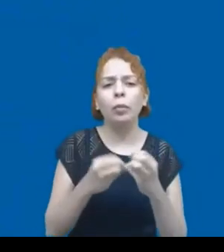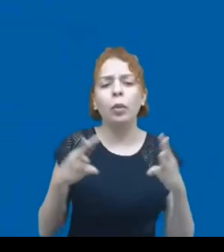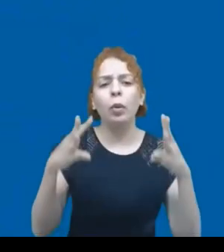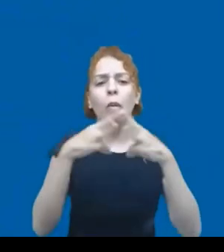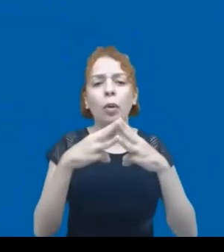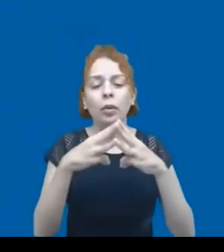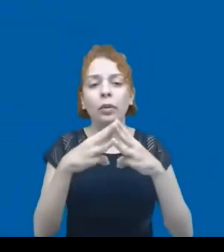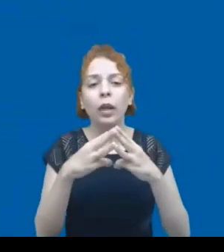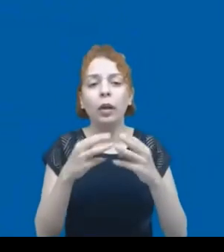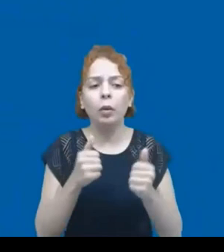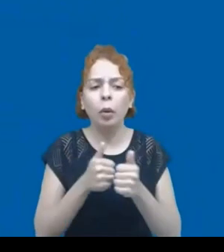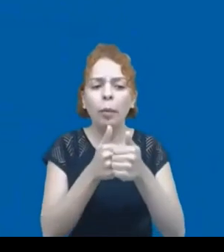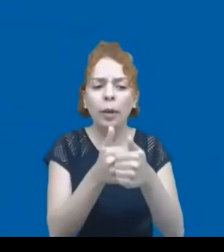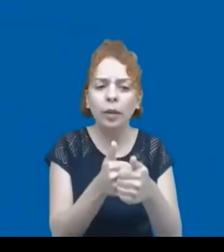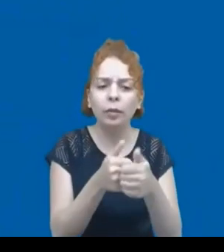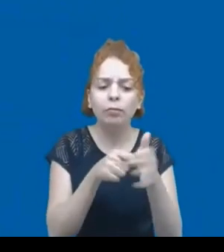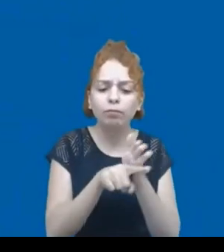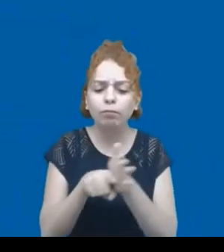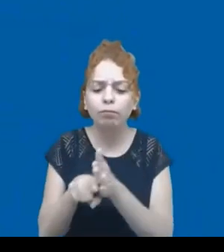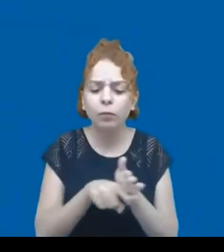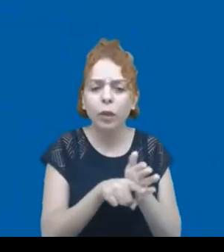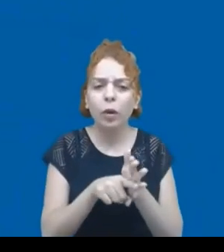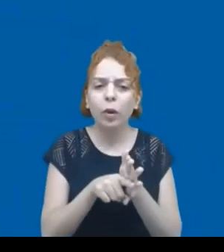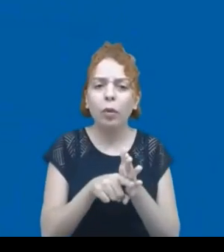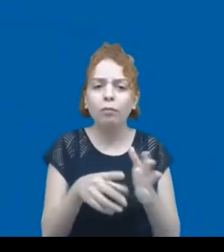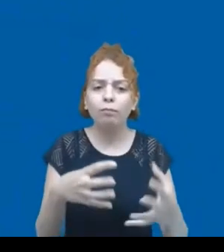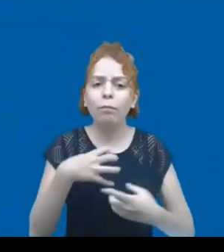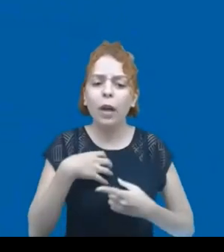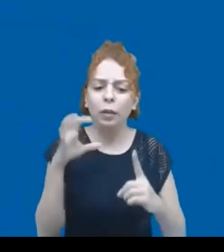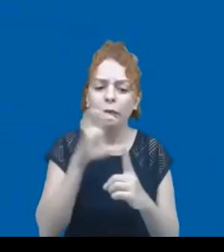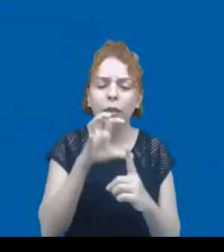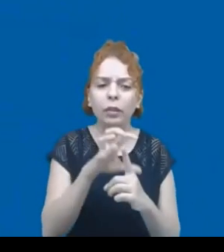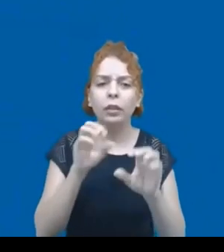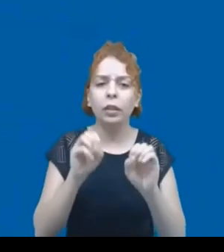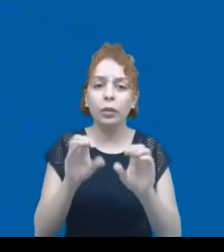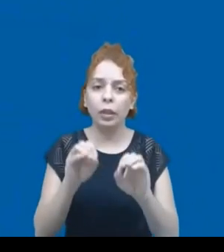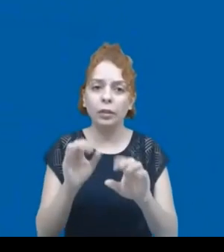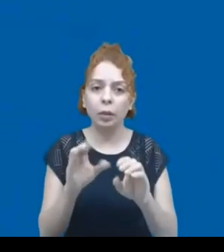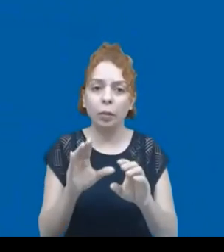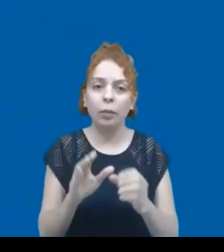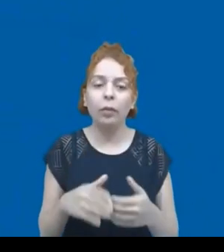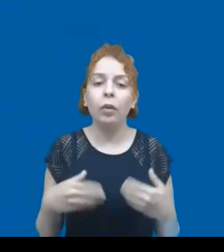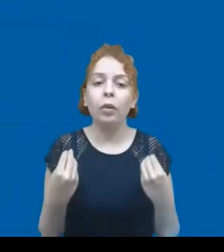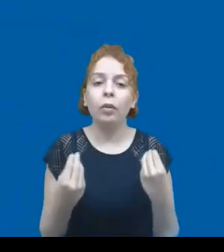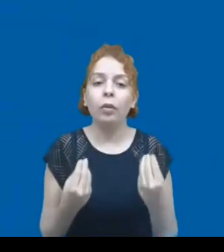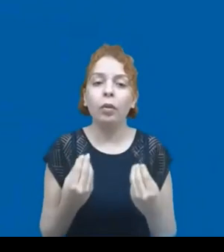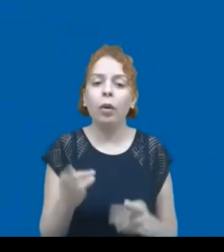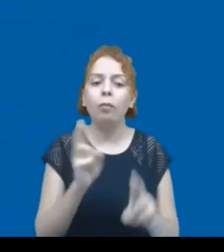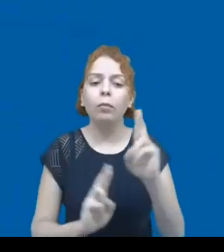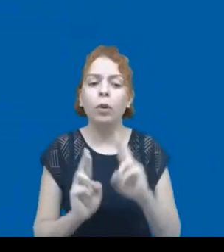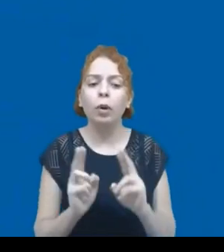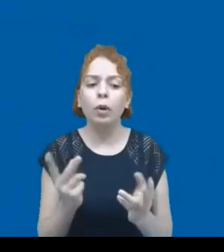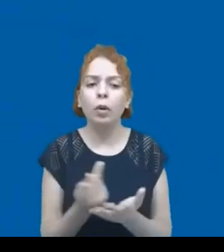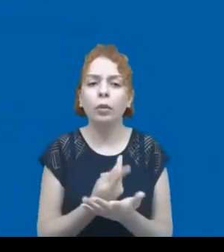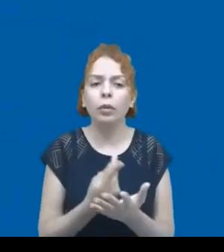estão acompanhando e mensurando os impactos da interrupção da educação formal. Ele é um senhor branco, de cabelo curto, de barba